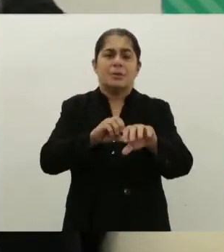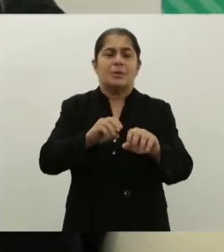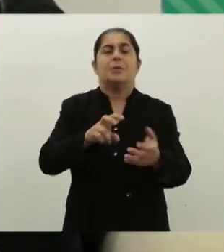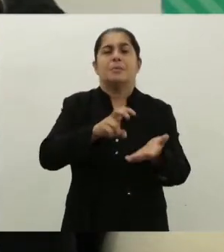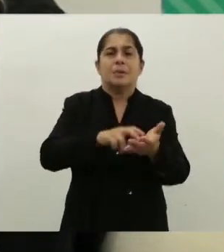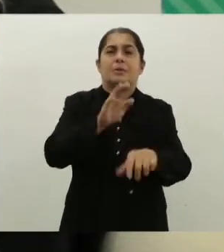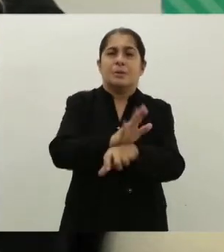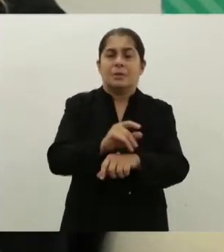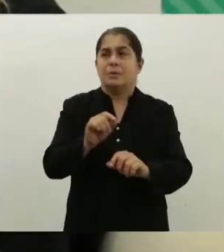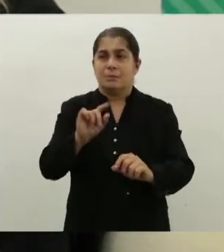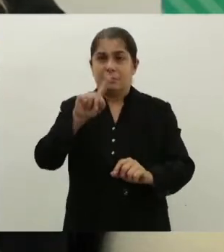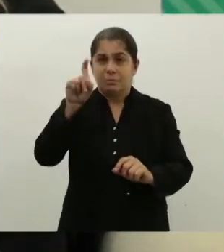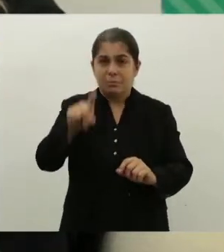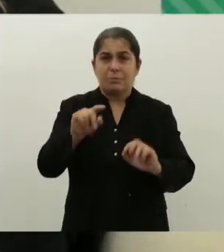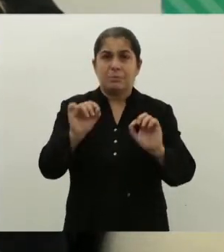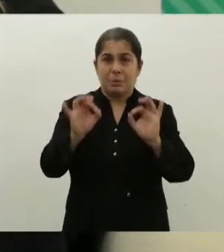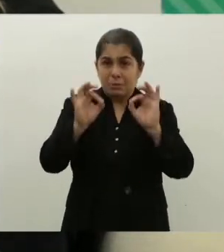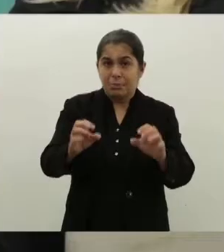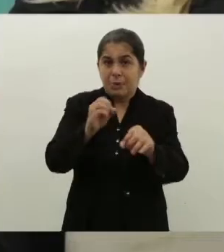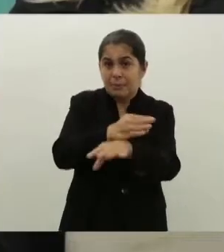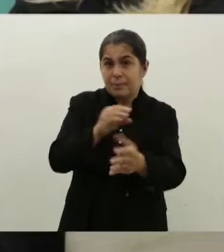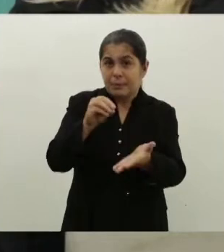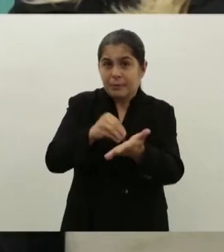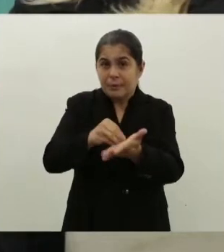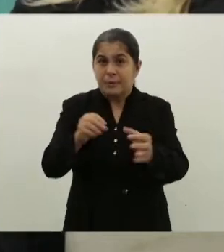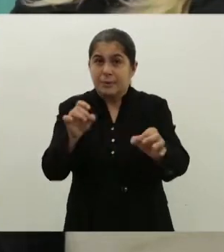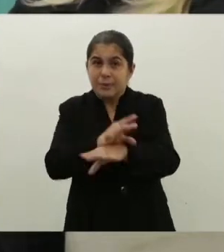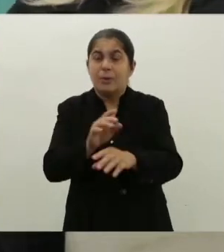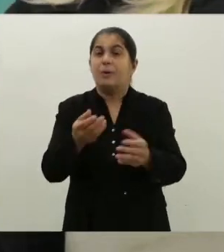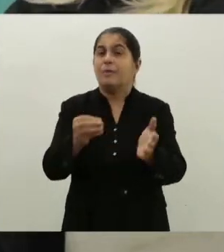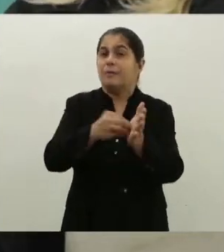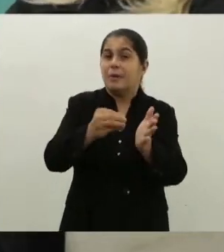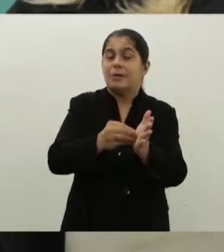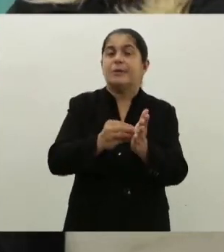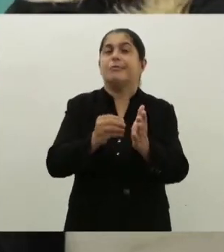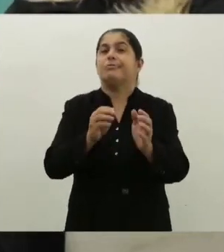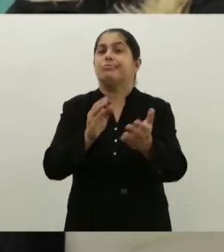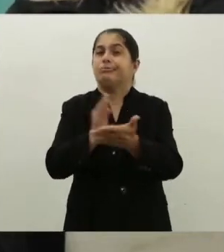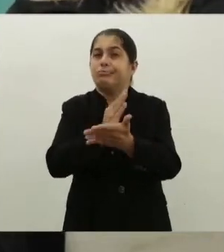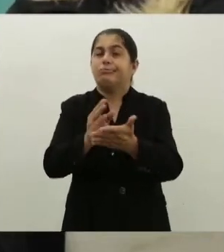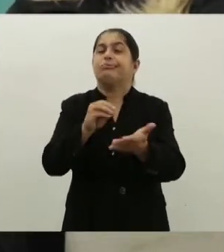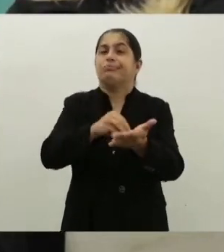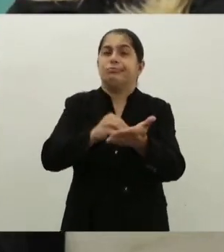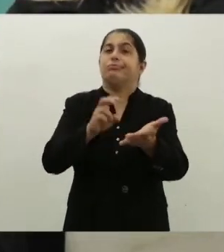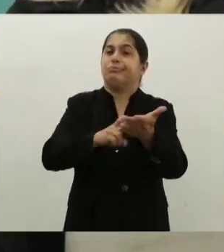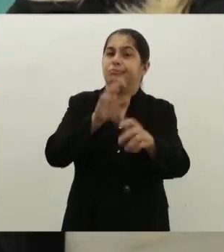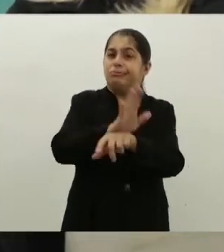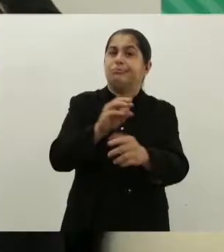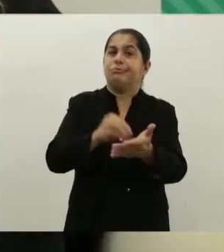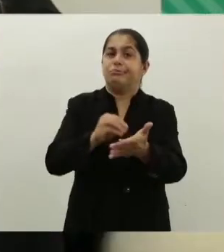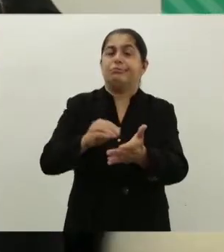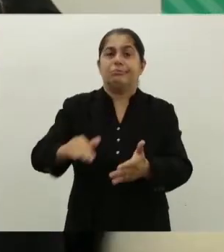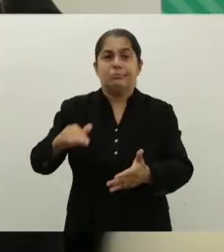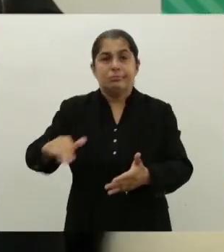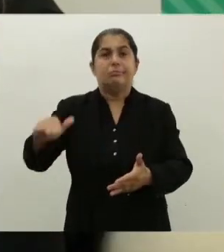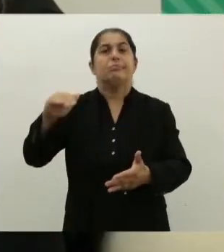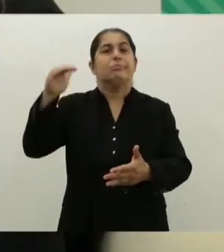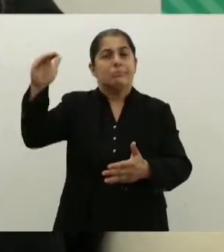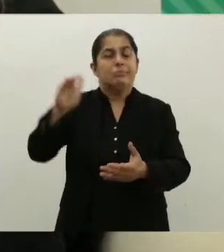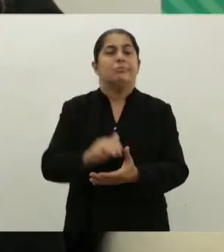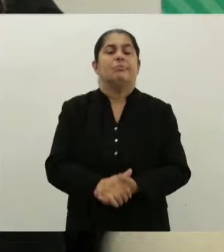educação em tempo integral, a gente tem de forma completa ainda, a gente precisa implementar mais programas de educação integral.